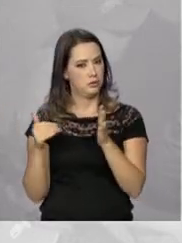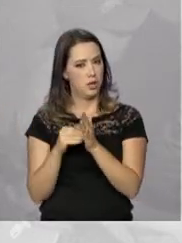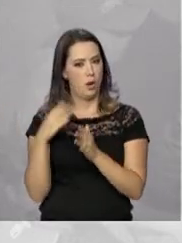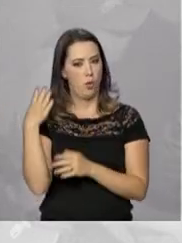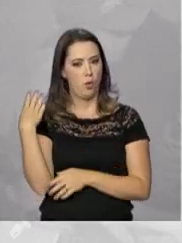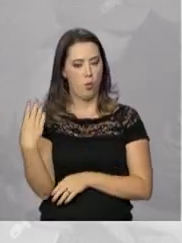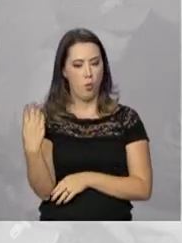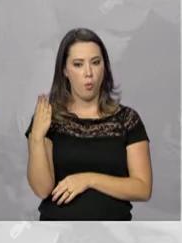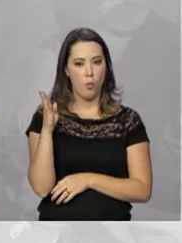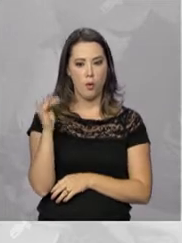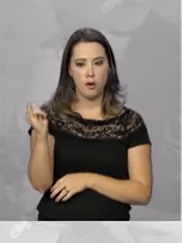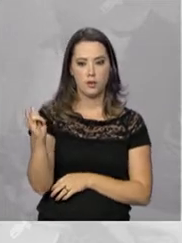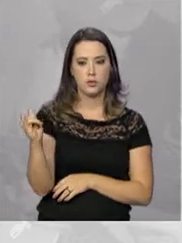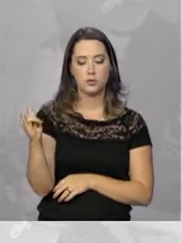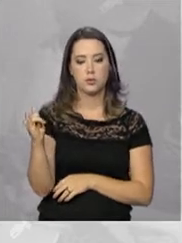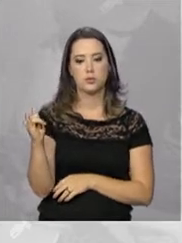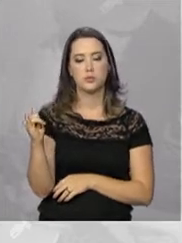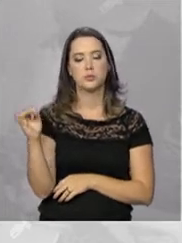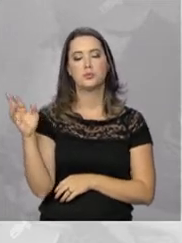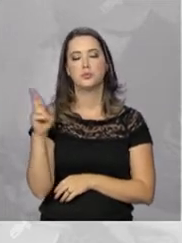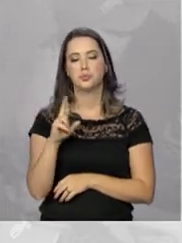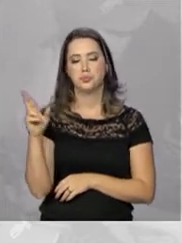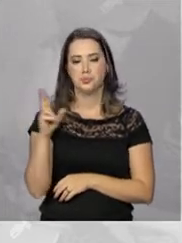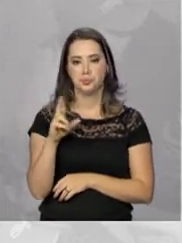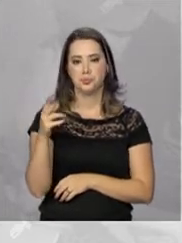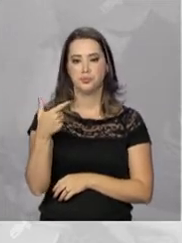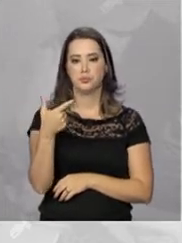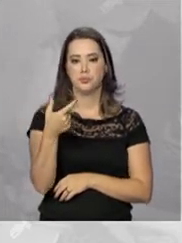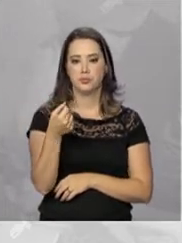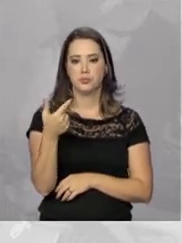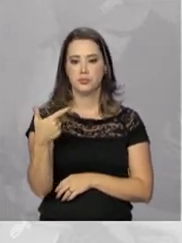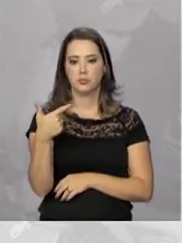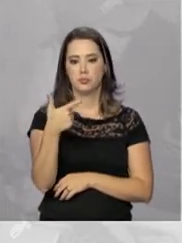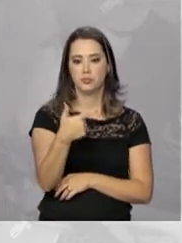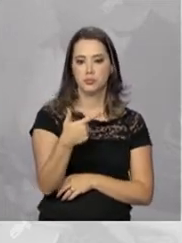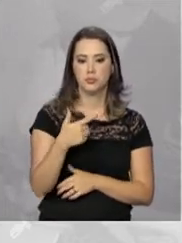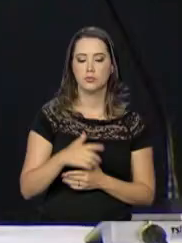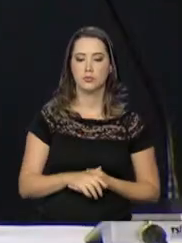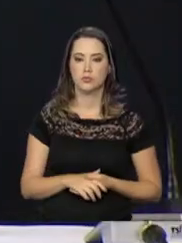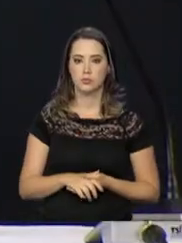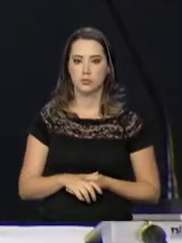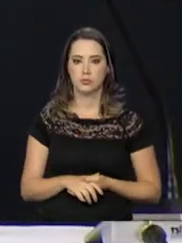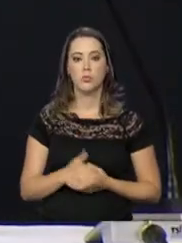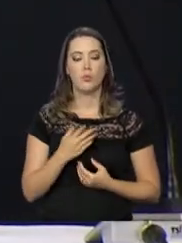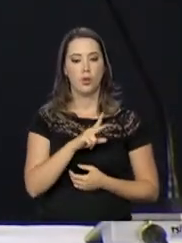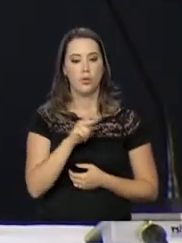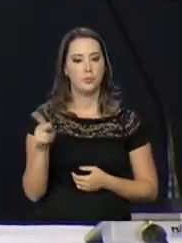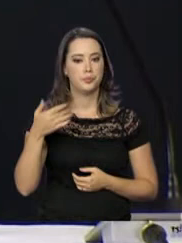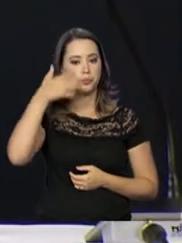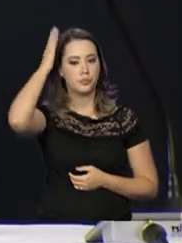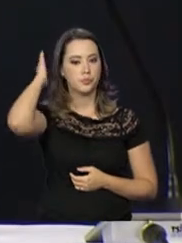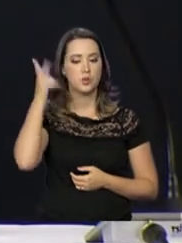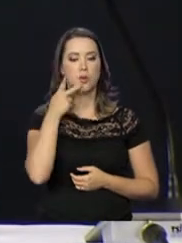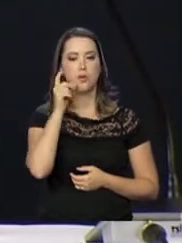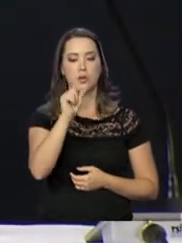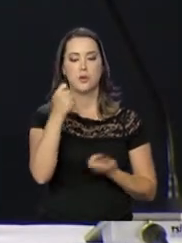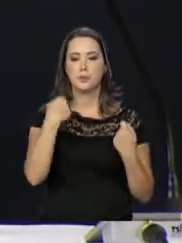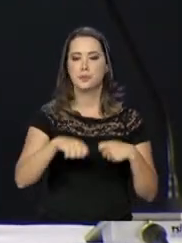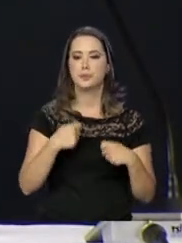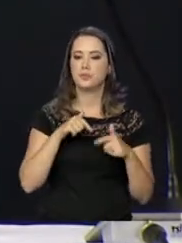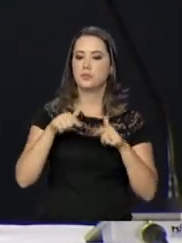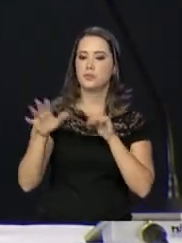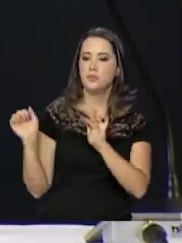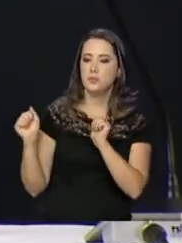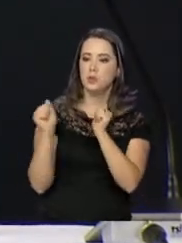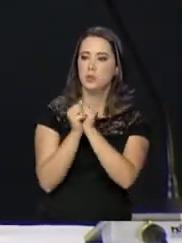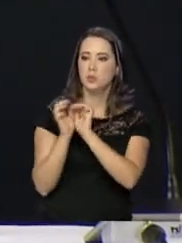previstos para este ano, para mais de 4 bilhões de reais em 2022. O presidente Michel Temer disse que é preciso trabalhar